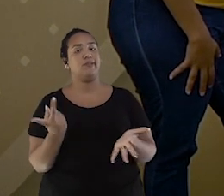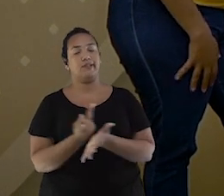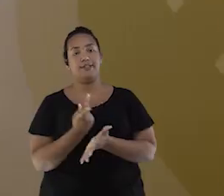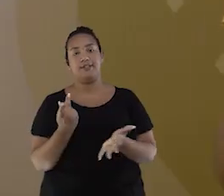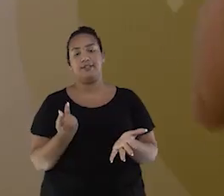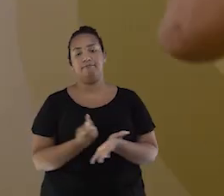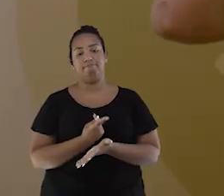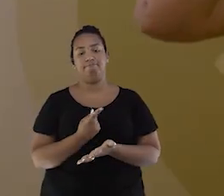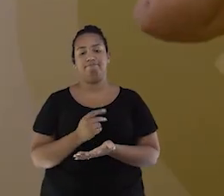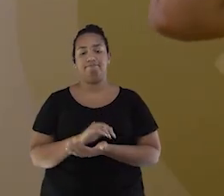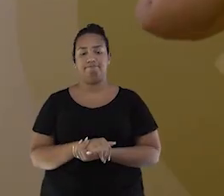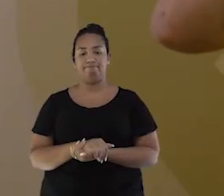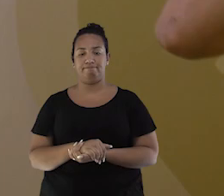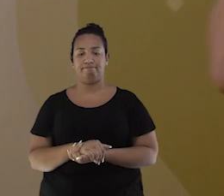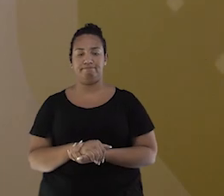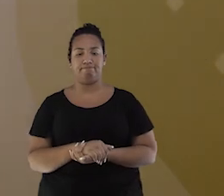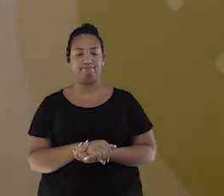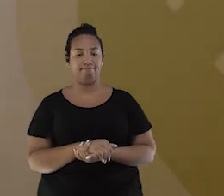Foi para o mar.